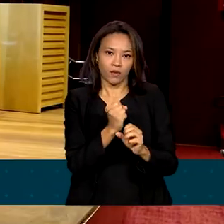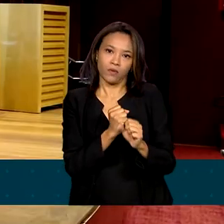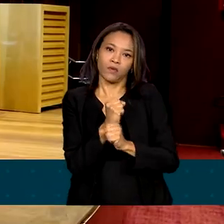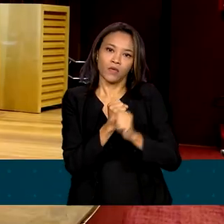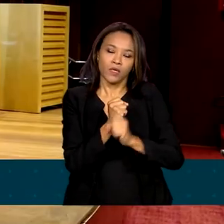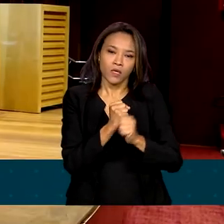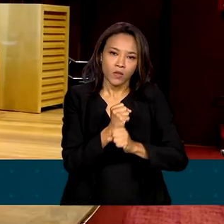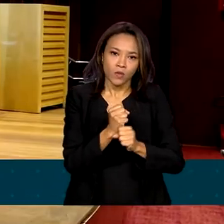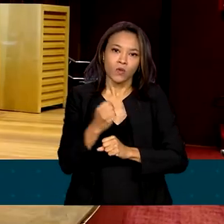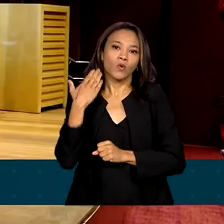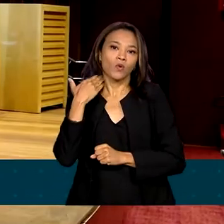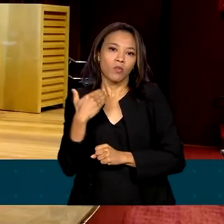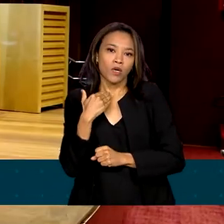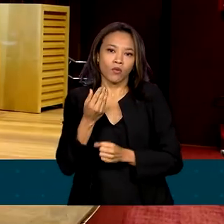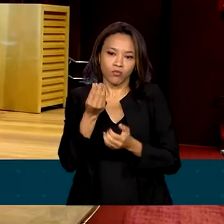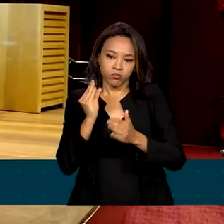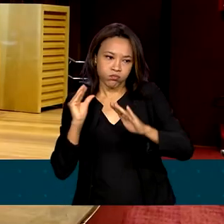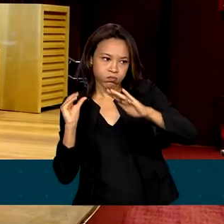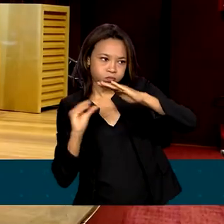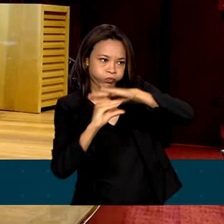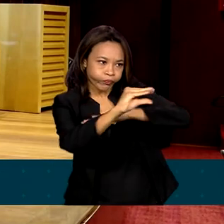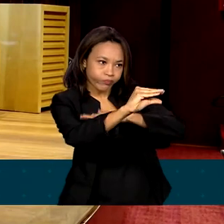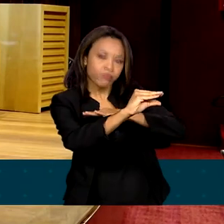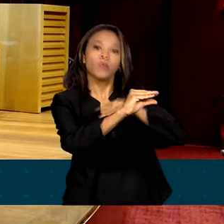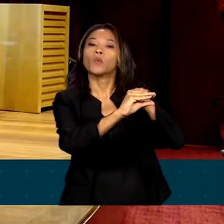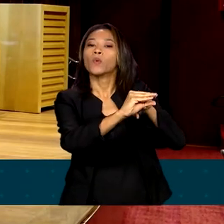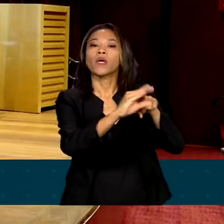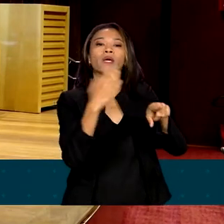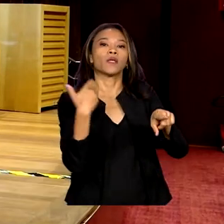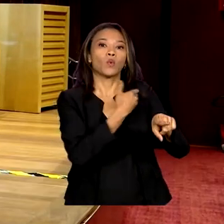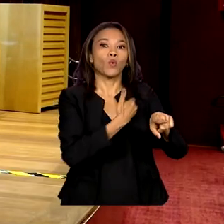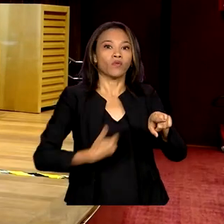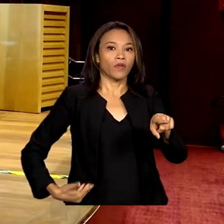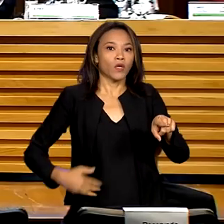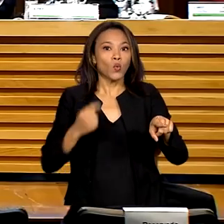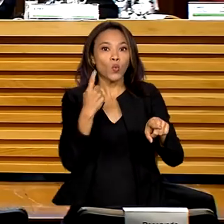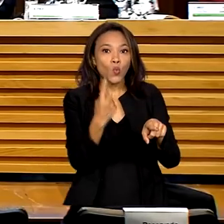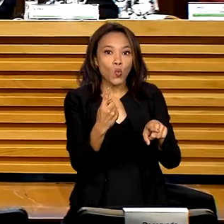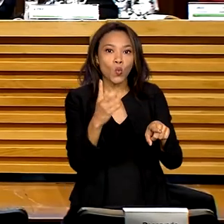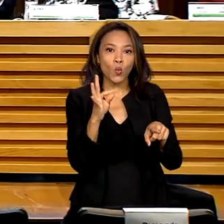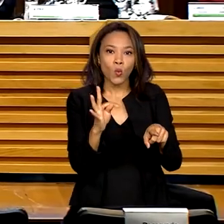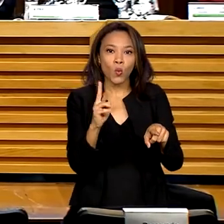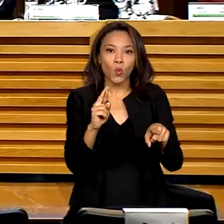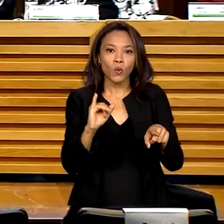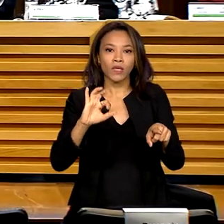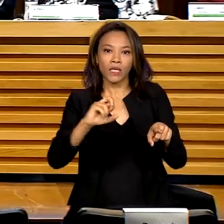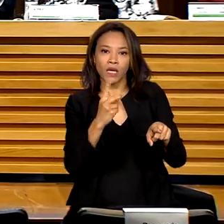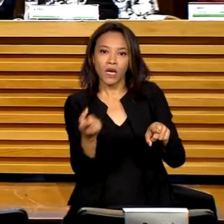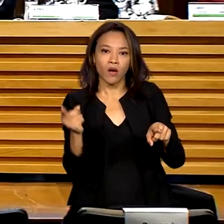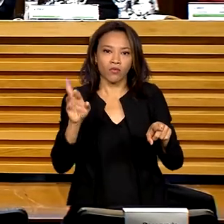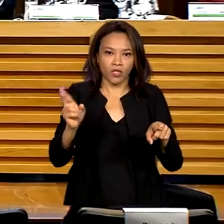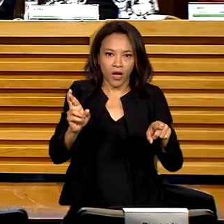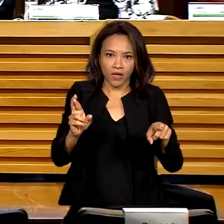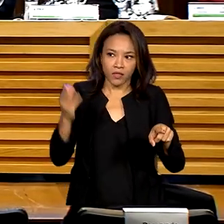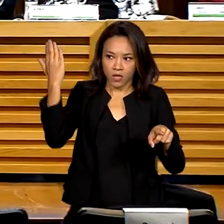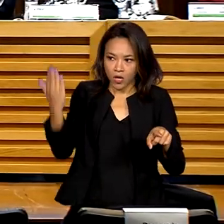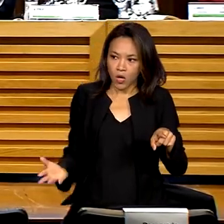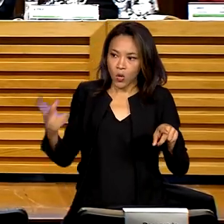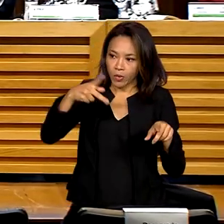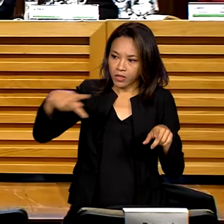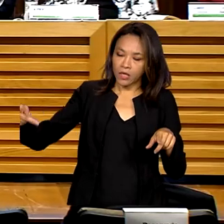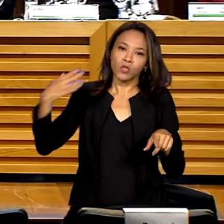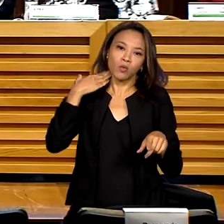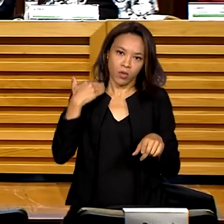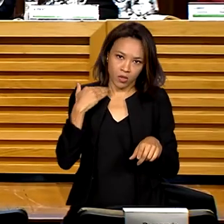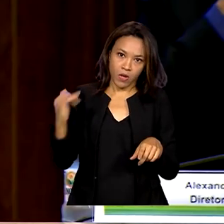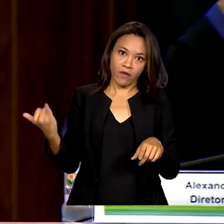transferiu para o Tesouro Nacional, que é o caixa do governo, um trilhão de reais. Segundo o presidente do BNDES, Aloysio Mercadante,